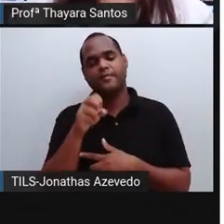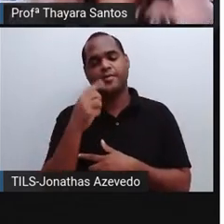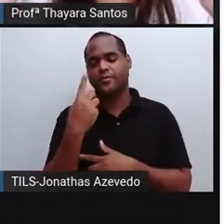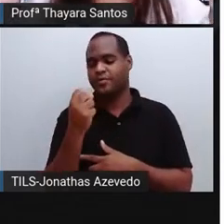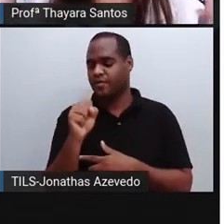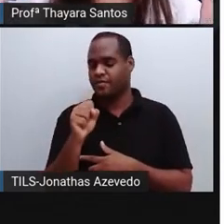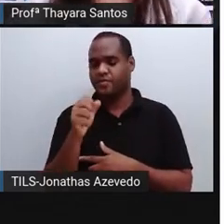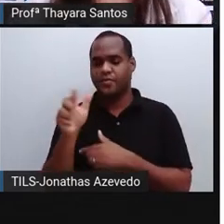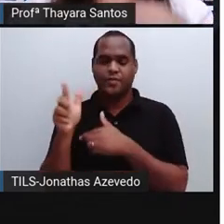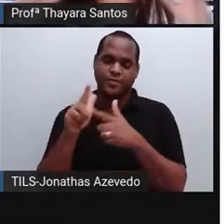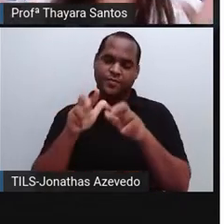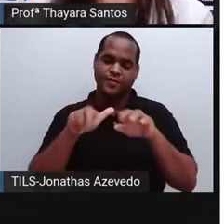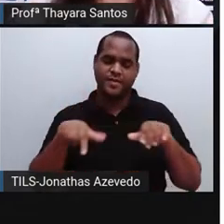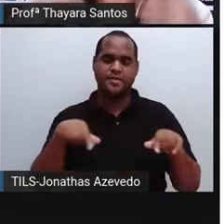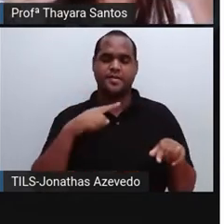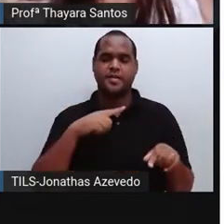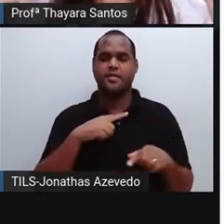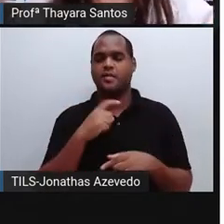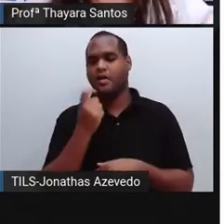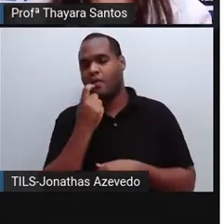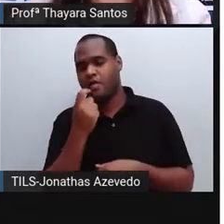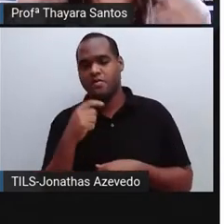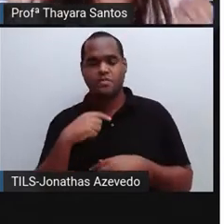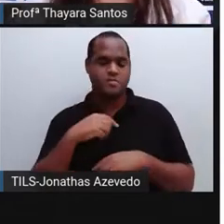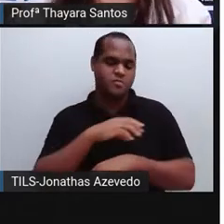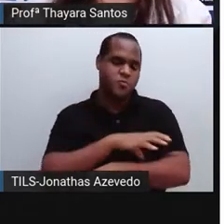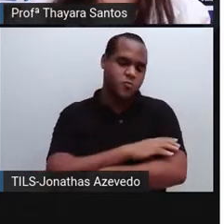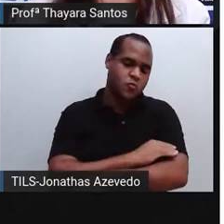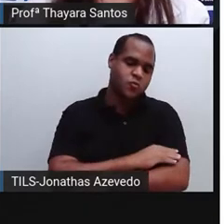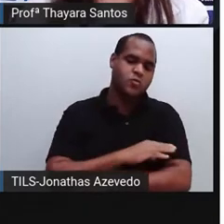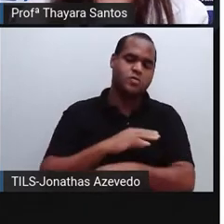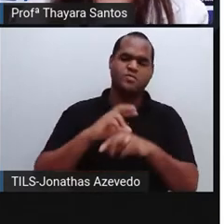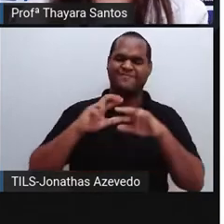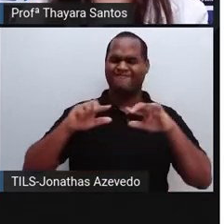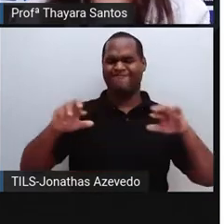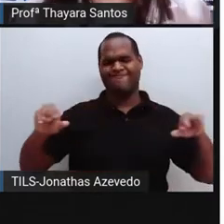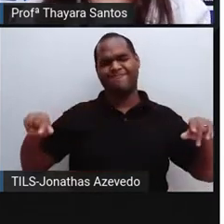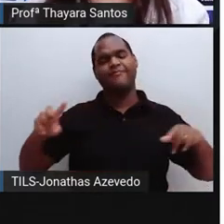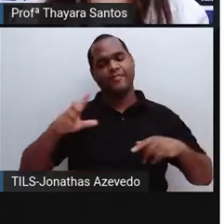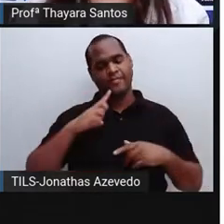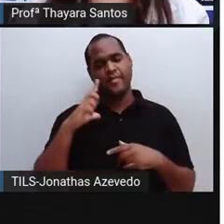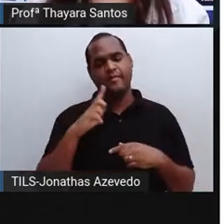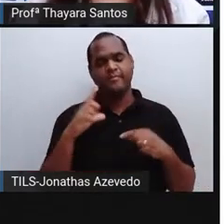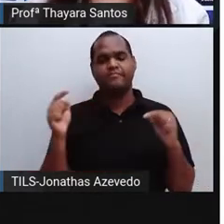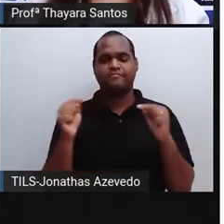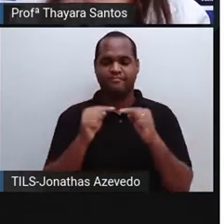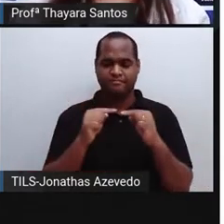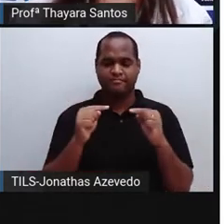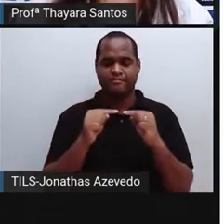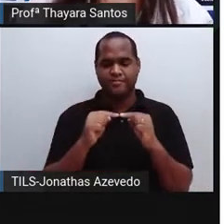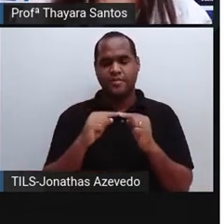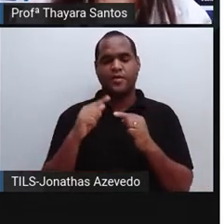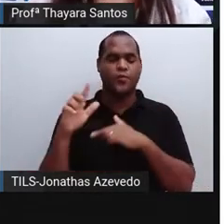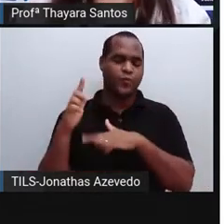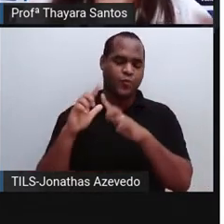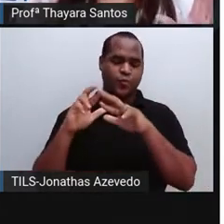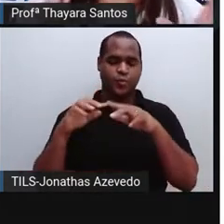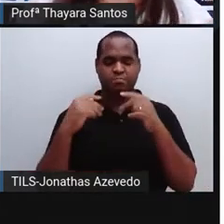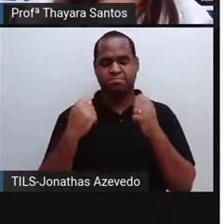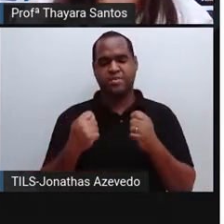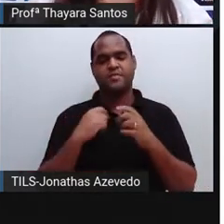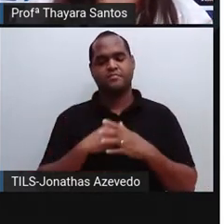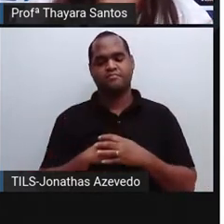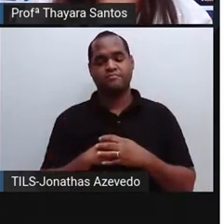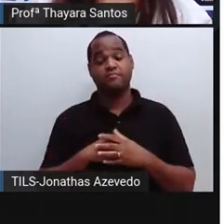18, das outras coisas, né? Osso, músculo, seco, né? Tudo isso seria o restante do meu peso. Então,